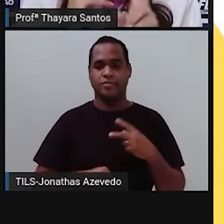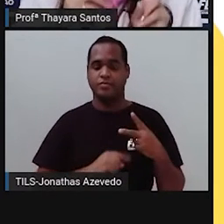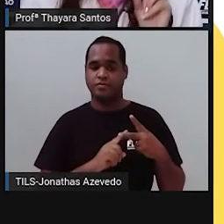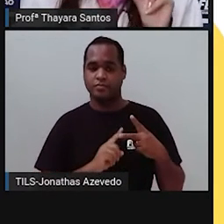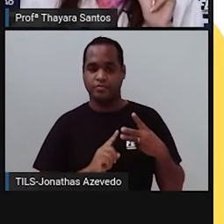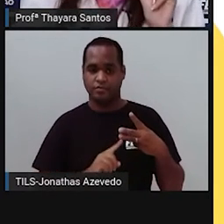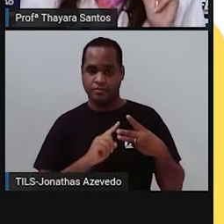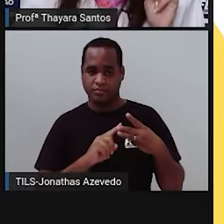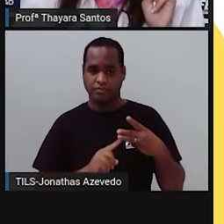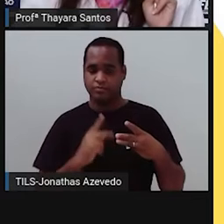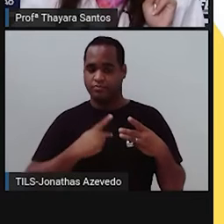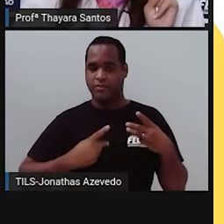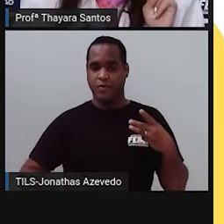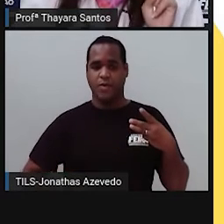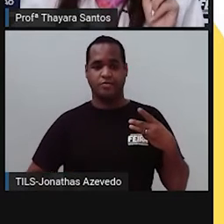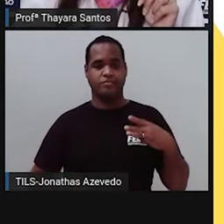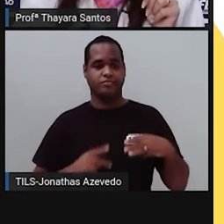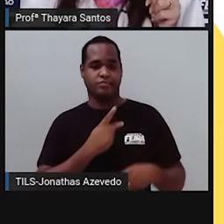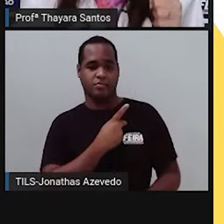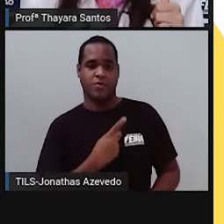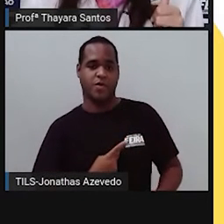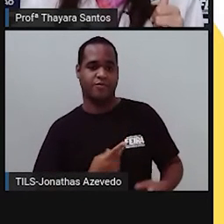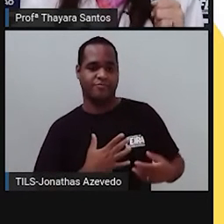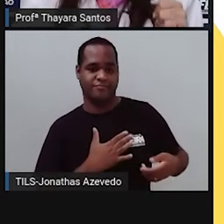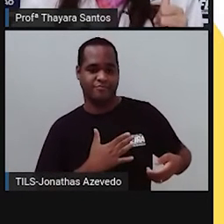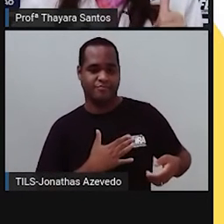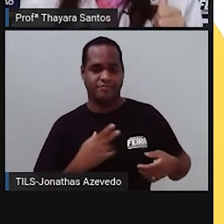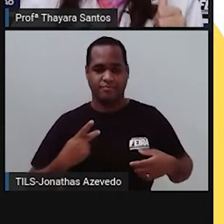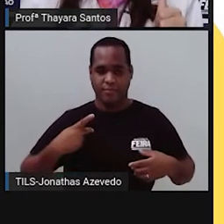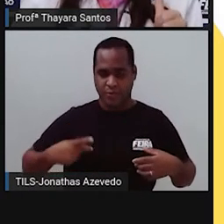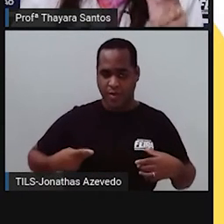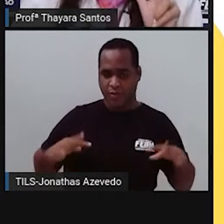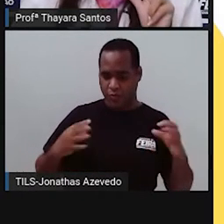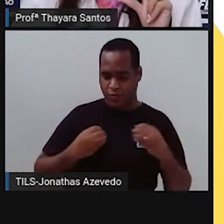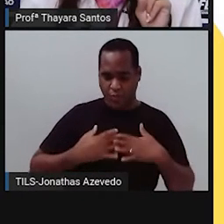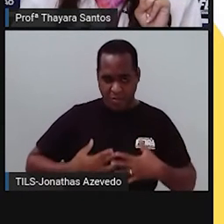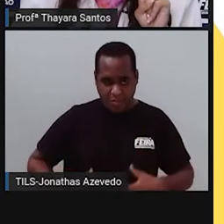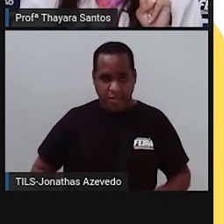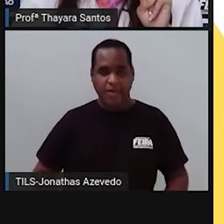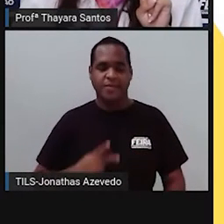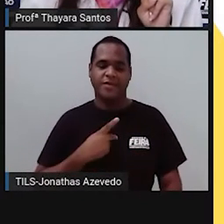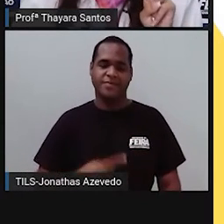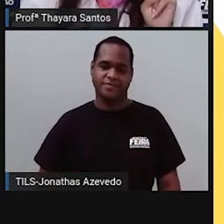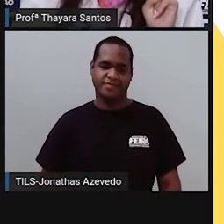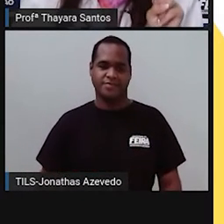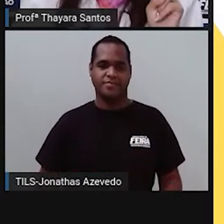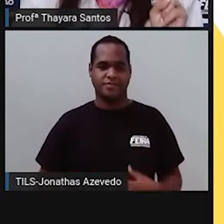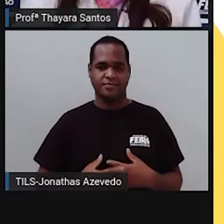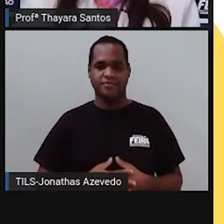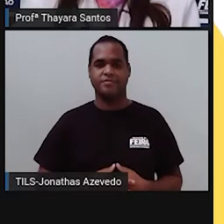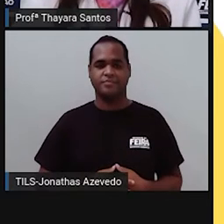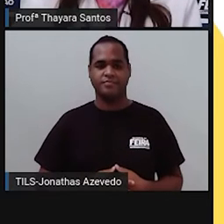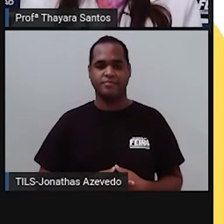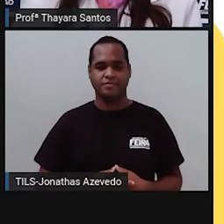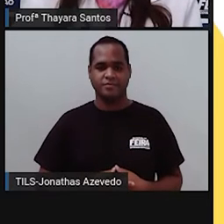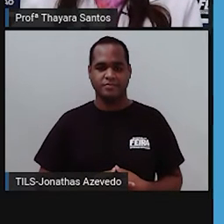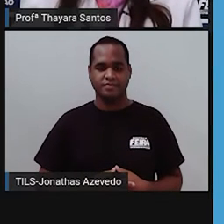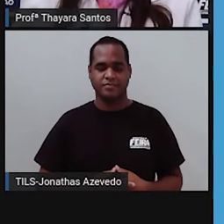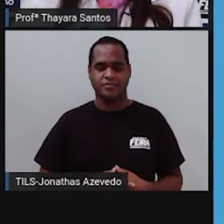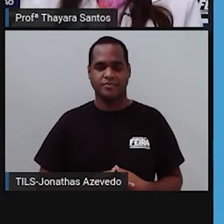liso tem contração involuntária. Então, o primeiro contração voluntária e os outros dois contração involuntária.